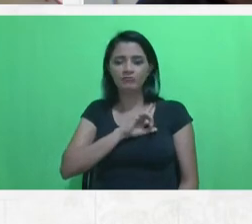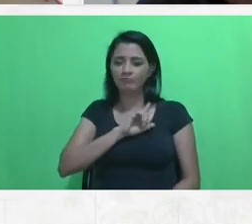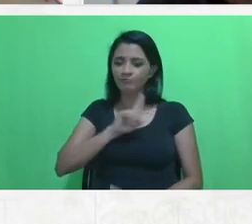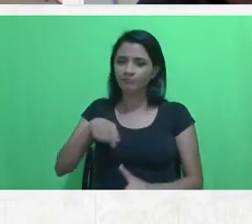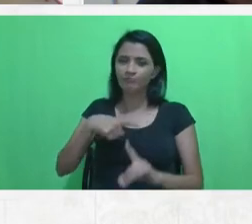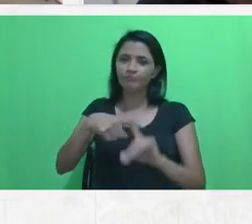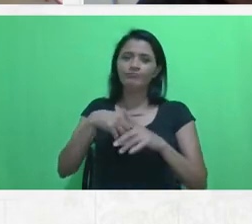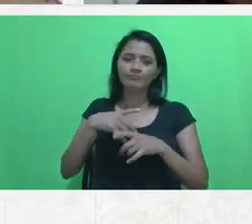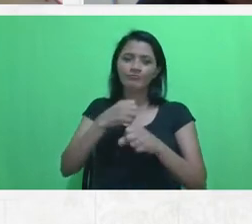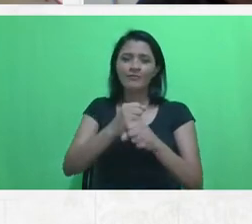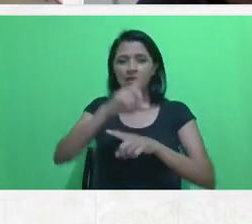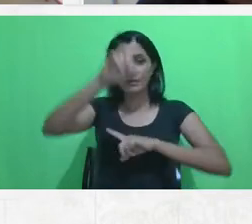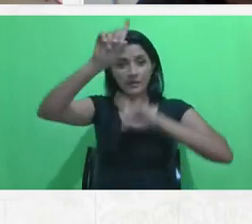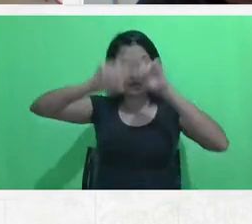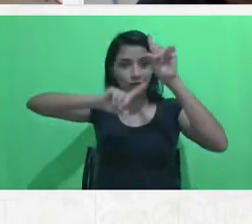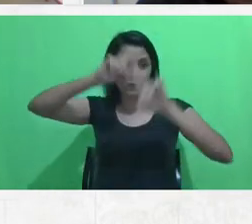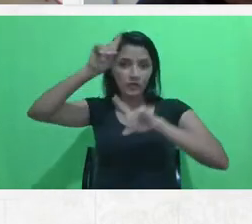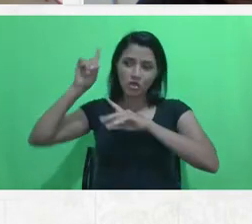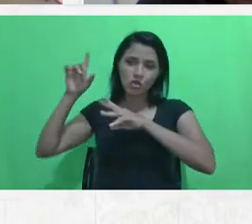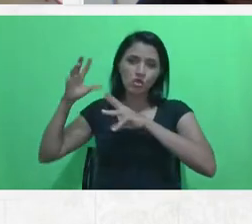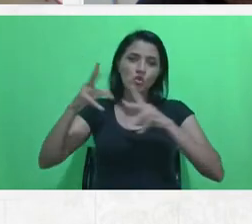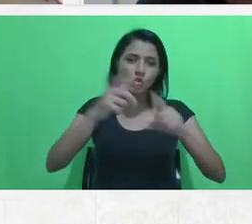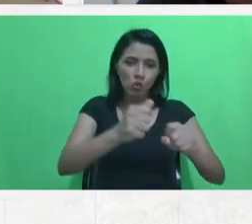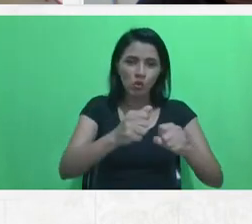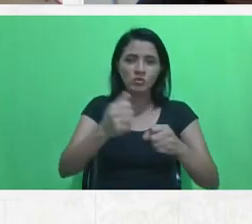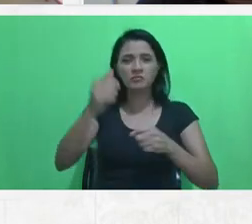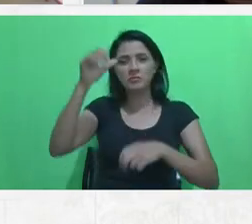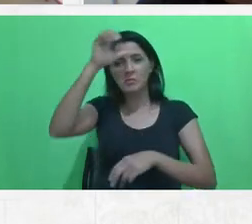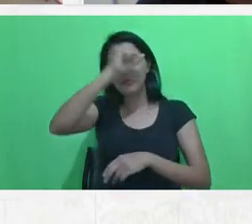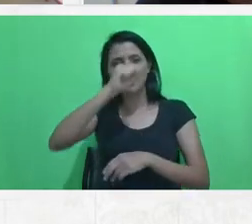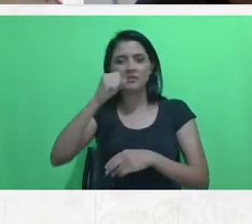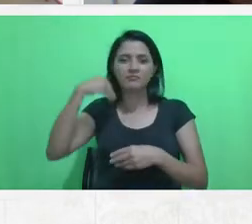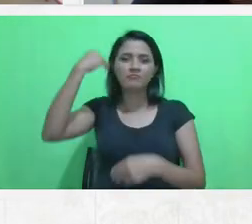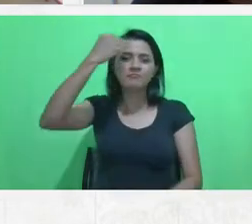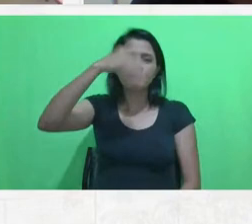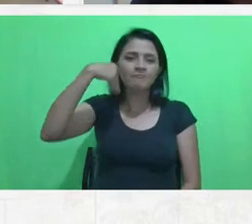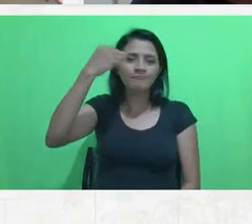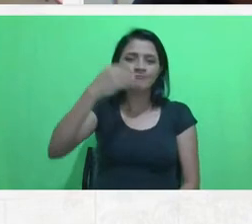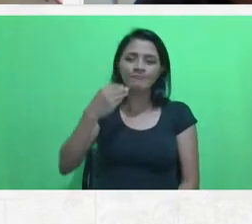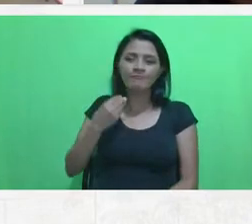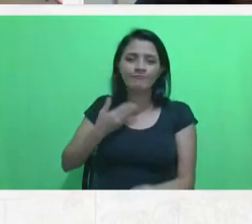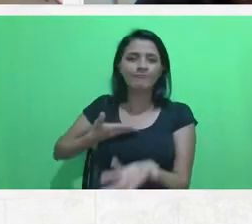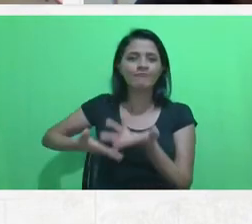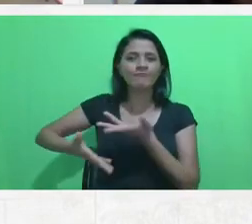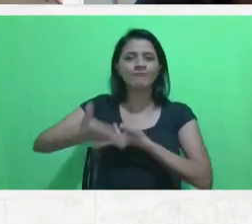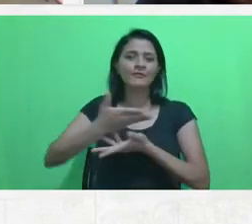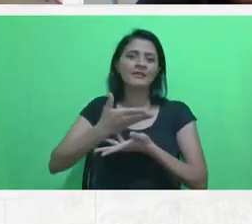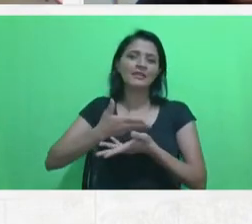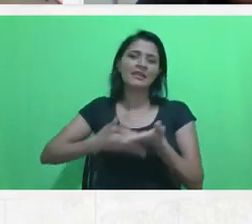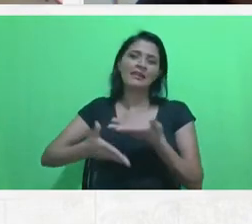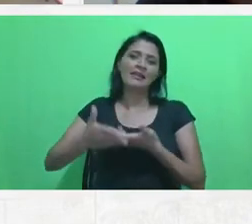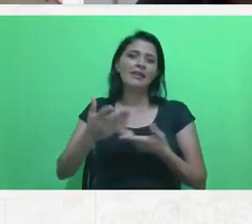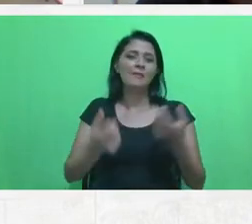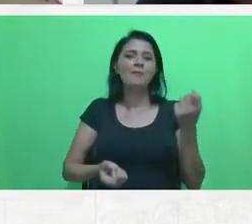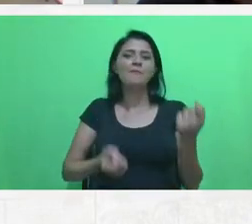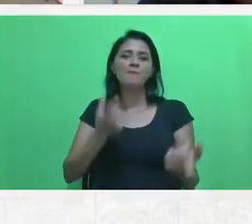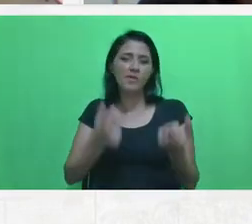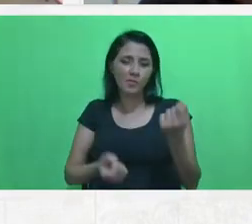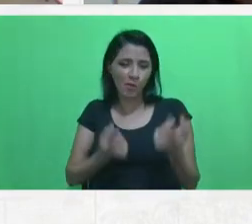criatividades de todo mundo, os aprendizados, as experiências e pipocas. Se